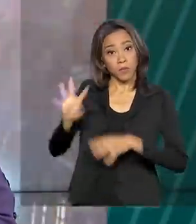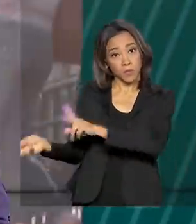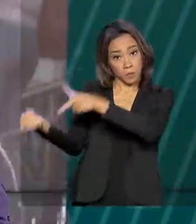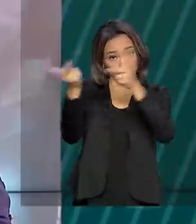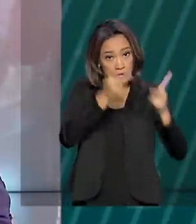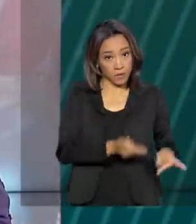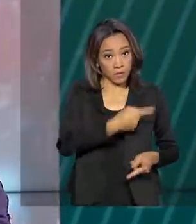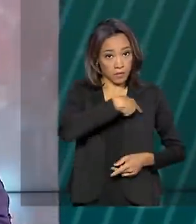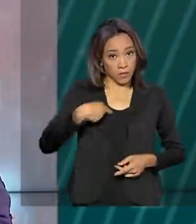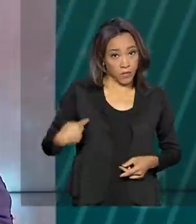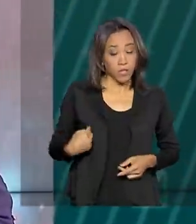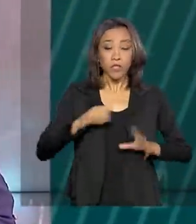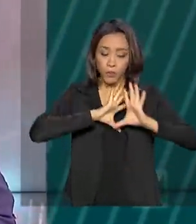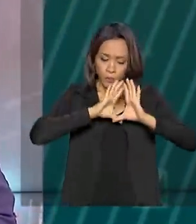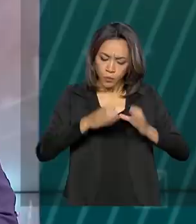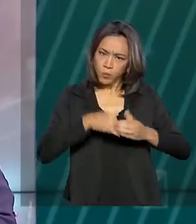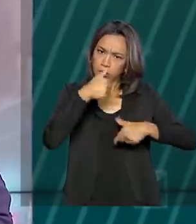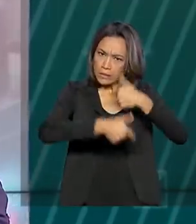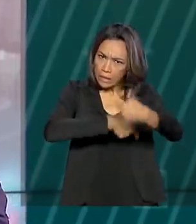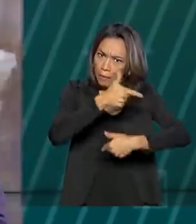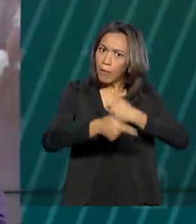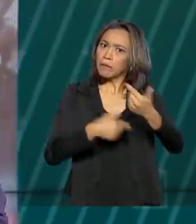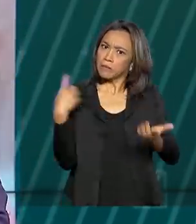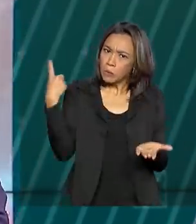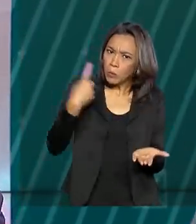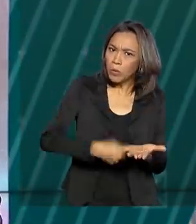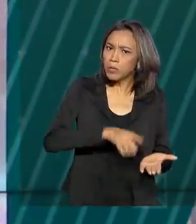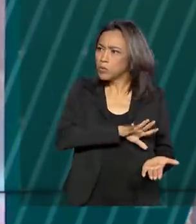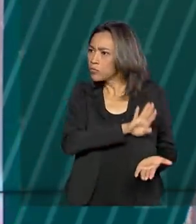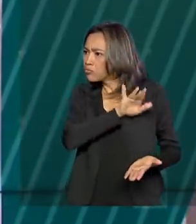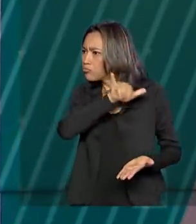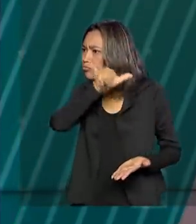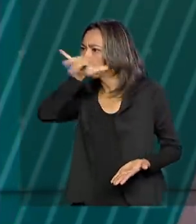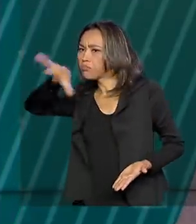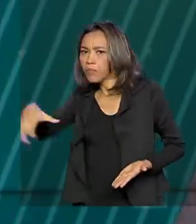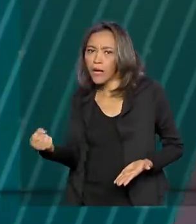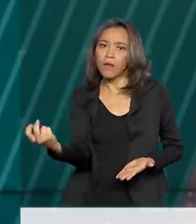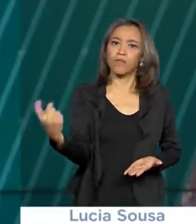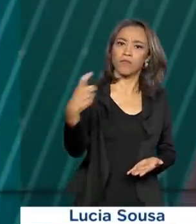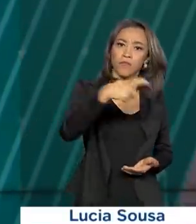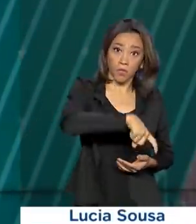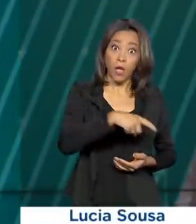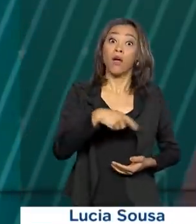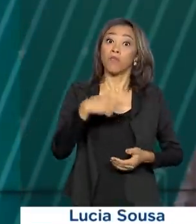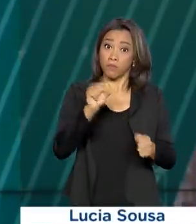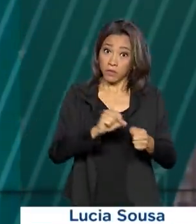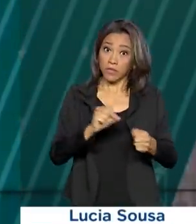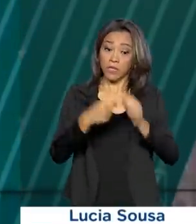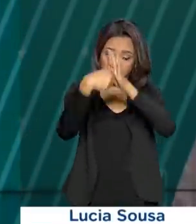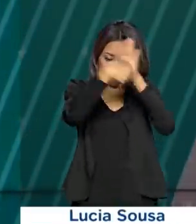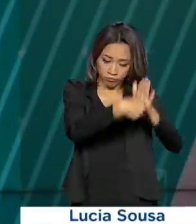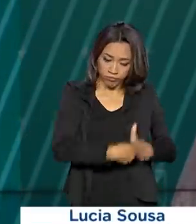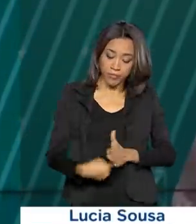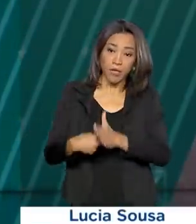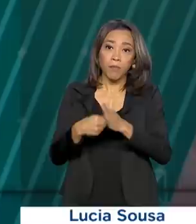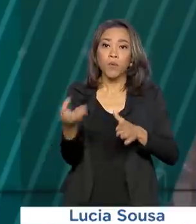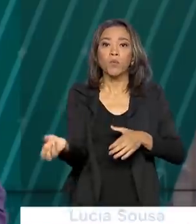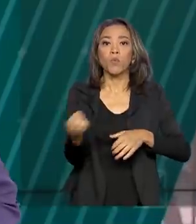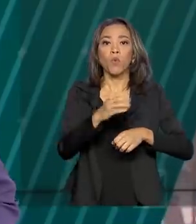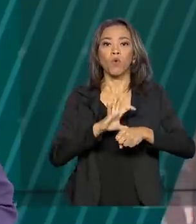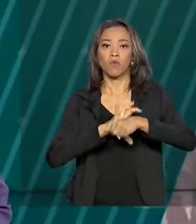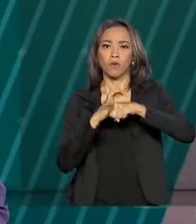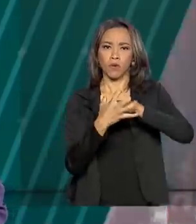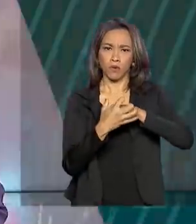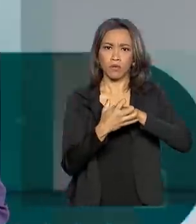da China e a equipe que fez parte da missão regresso fizeram exames específicos para o novo coronavírus e todos